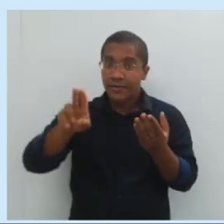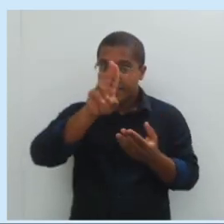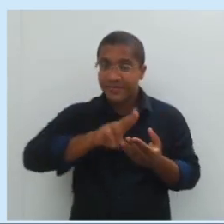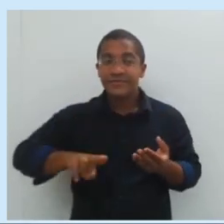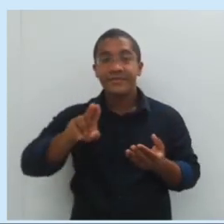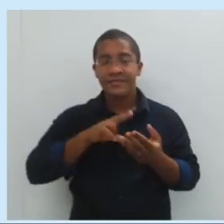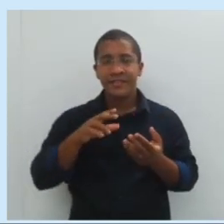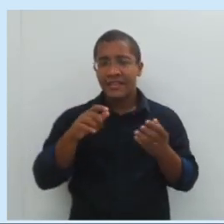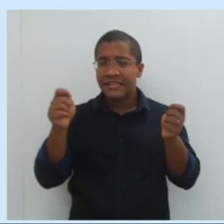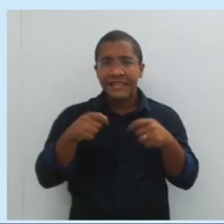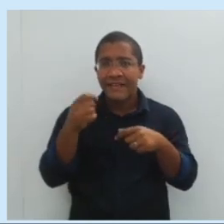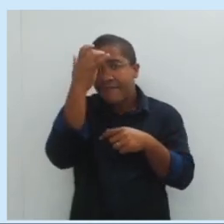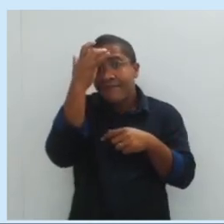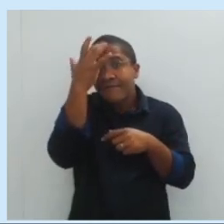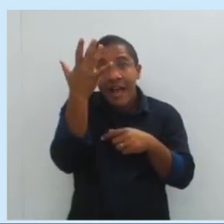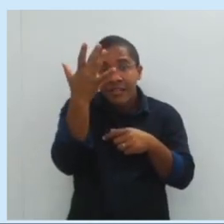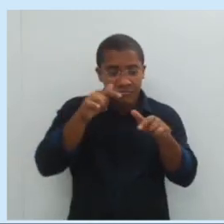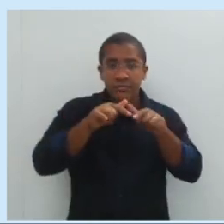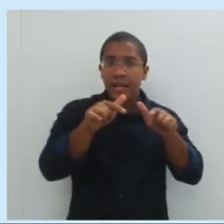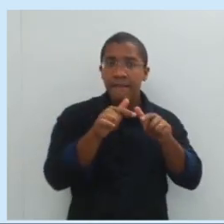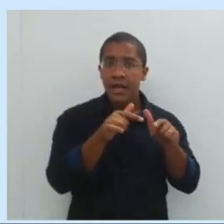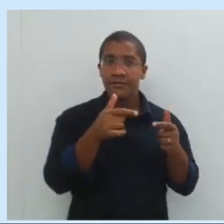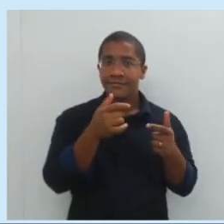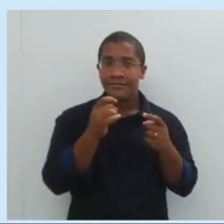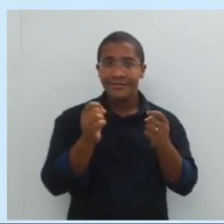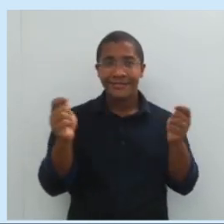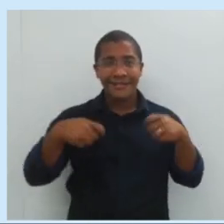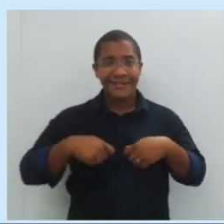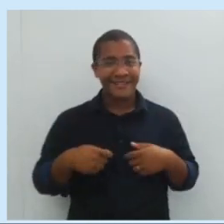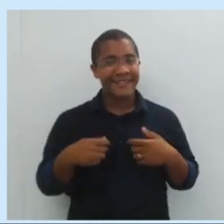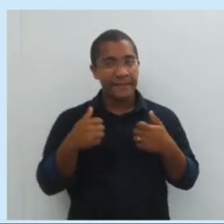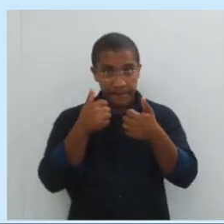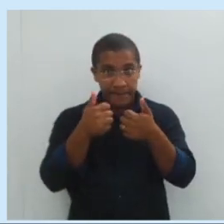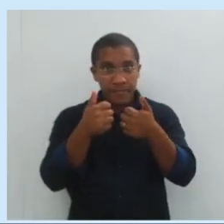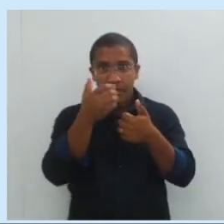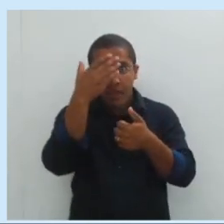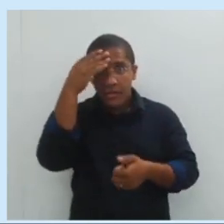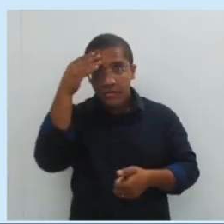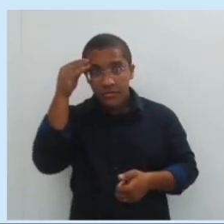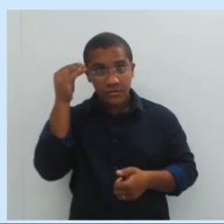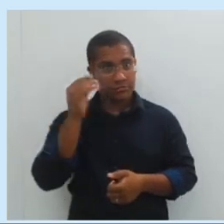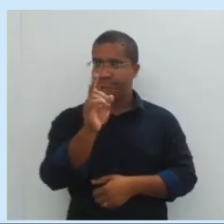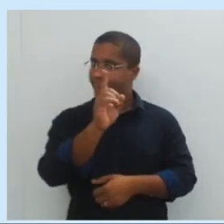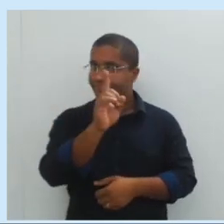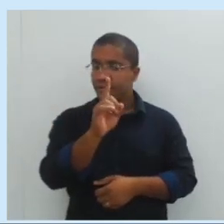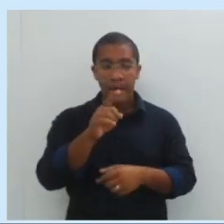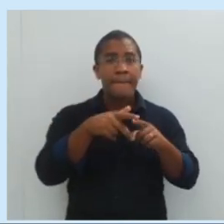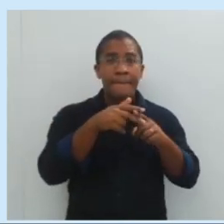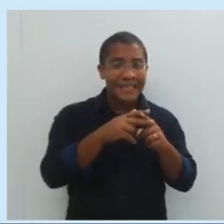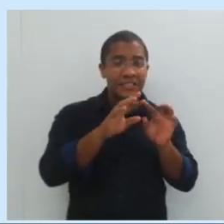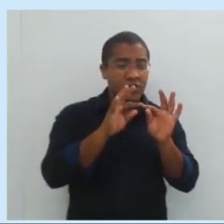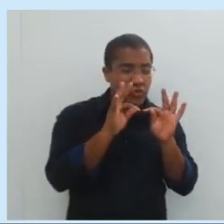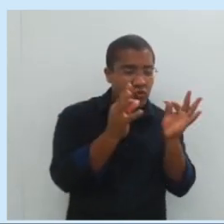para facilitar a realização de um trabalho, ok? Não esqueçam disso, toda